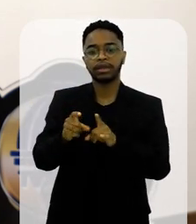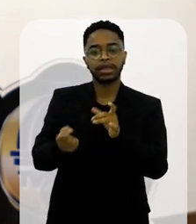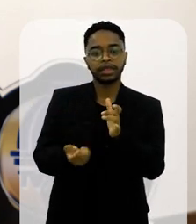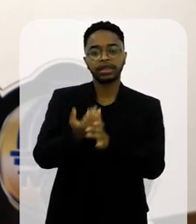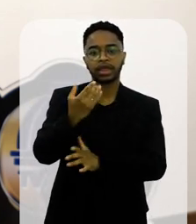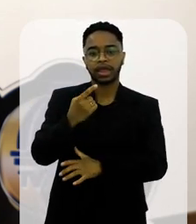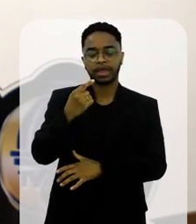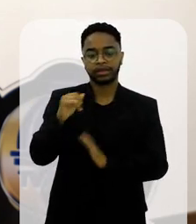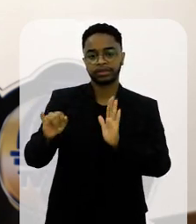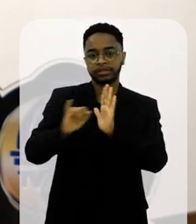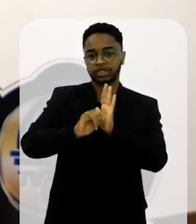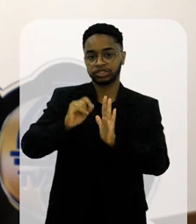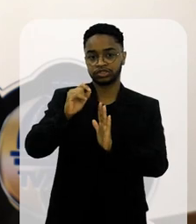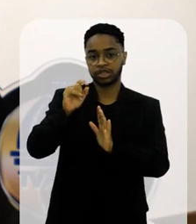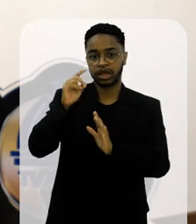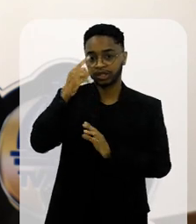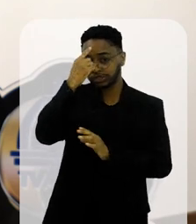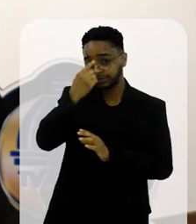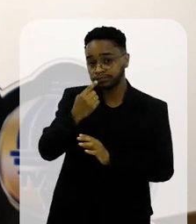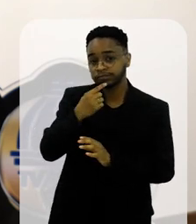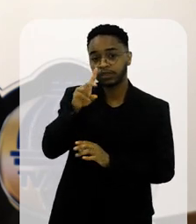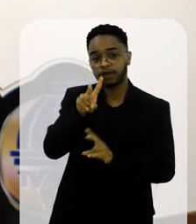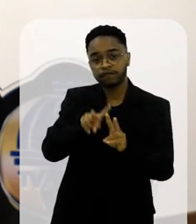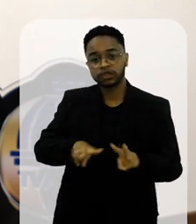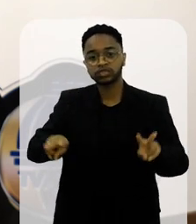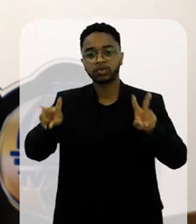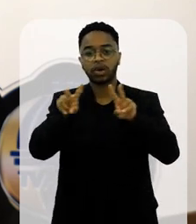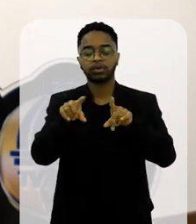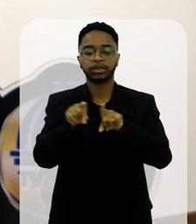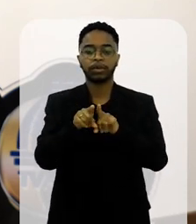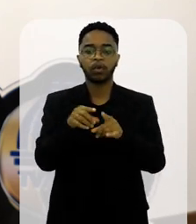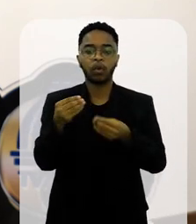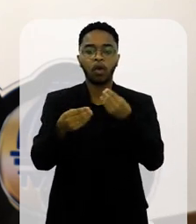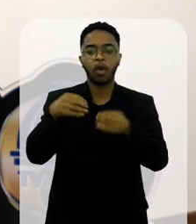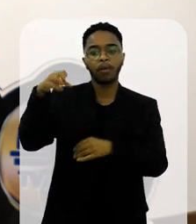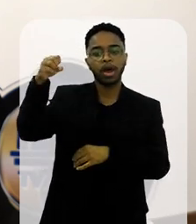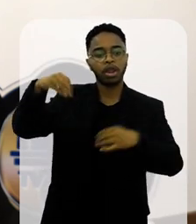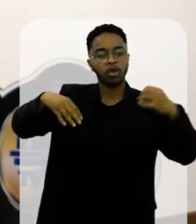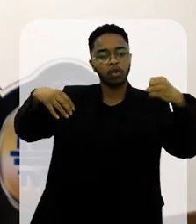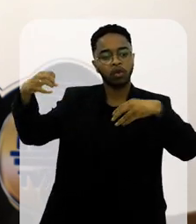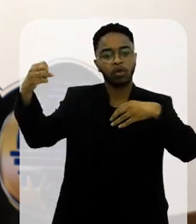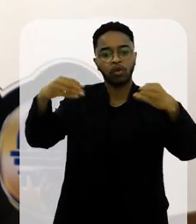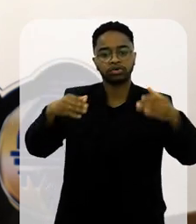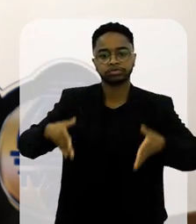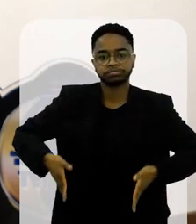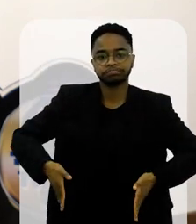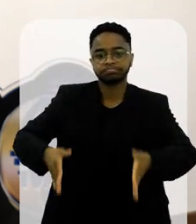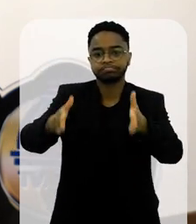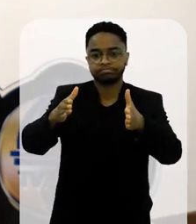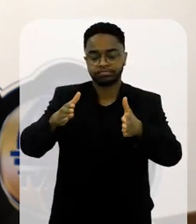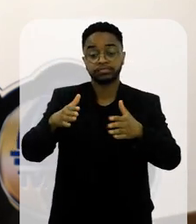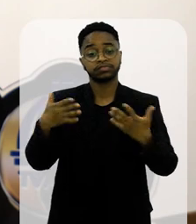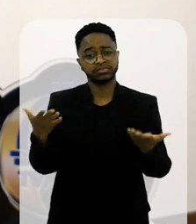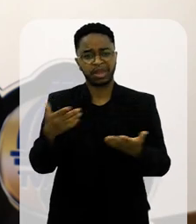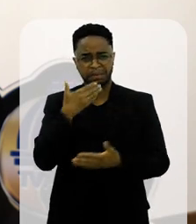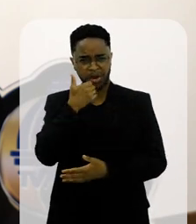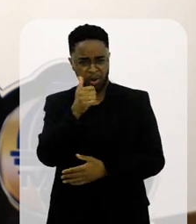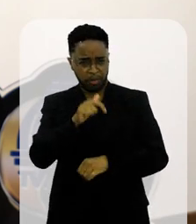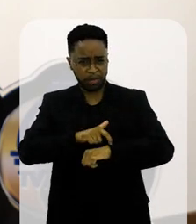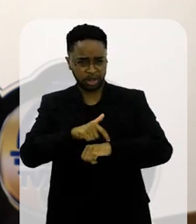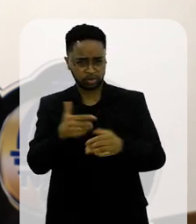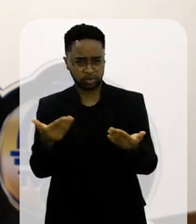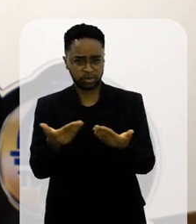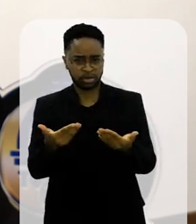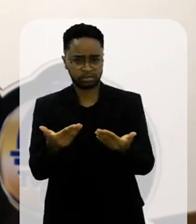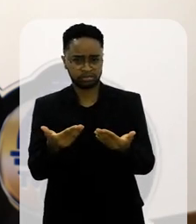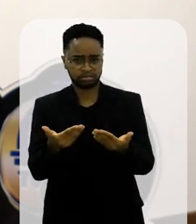de uma identidade visual, iluminação da avenida, né? Como é que você vê esse momento? É um dos melhores